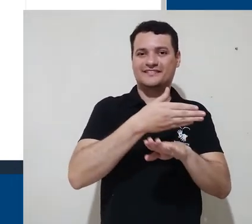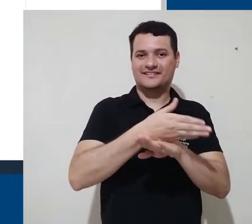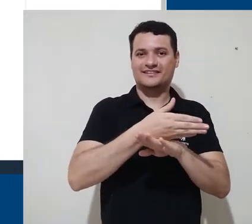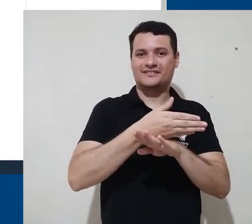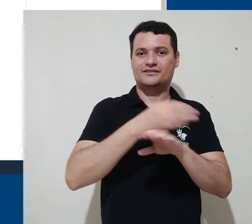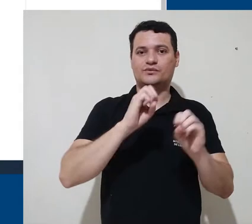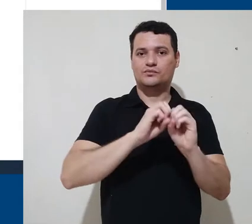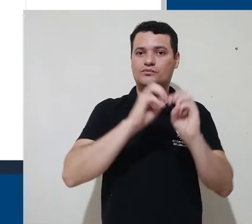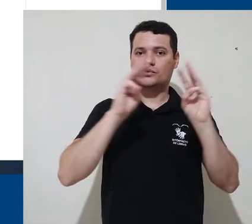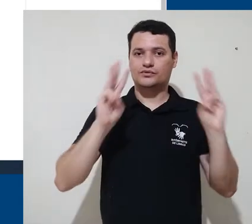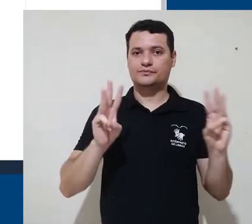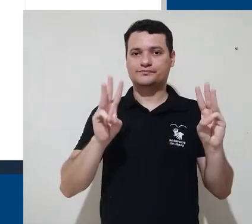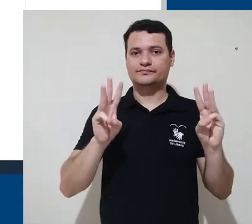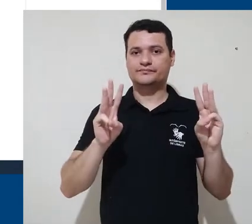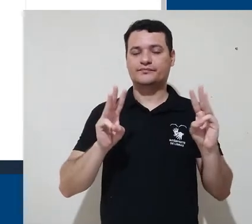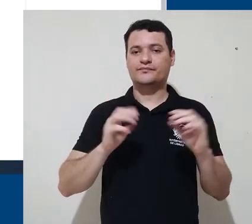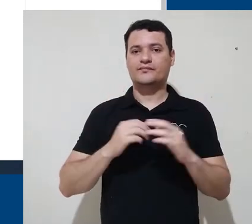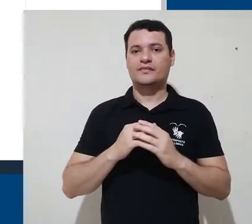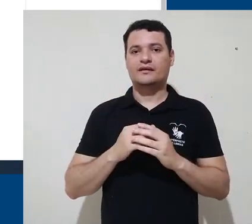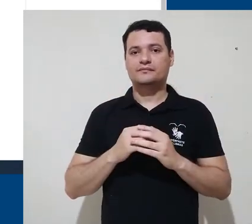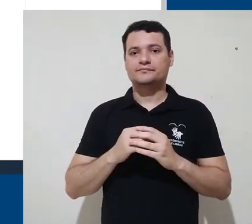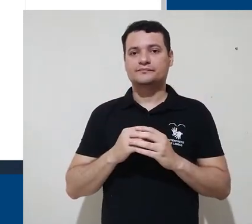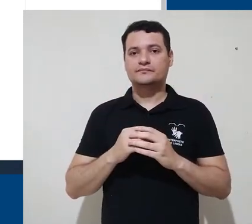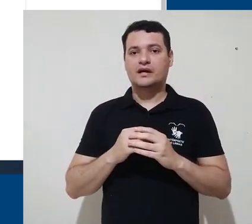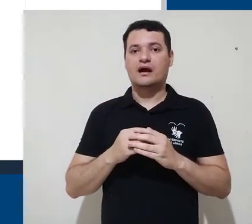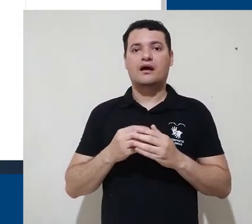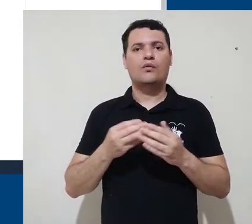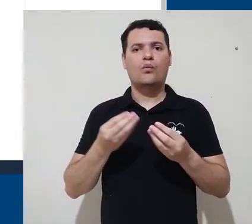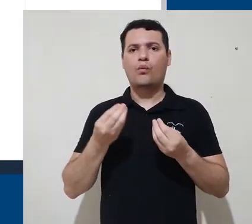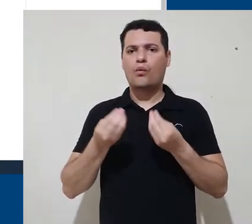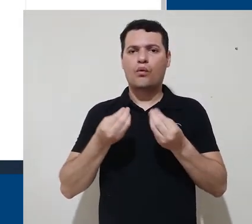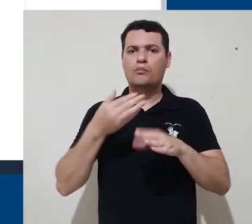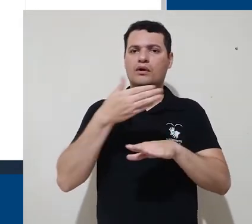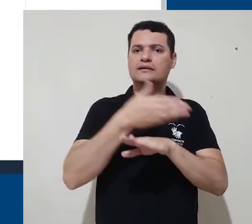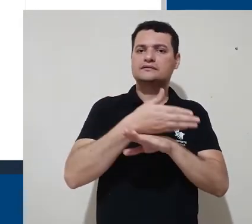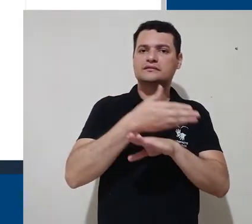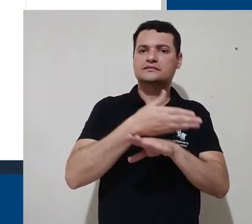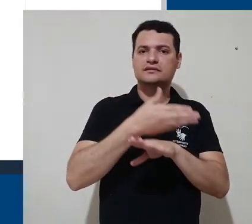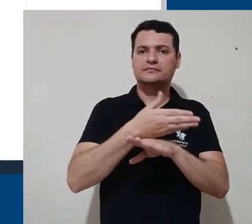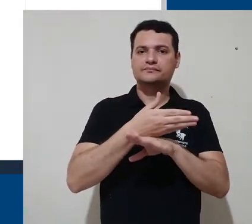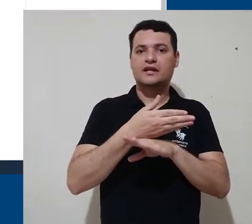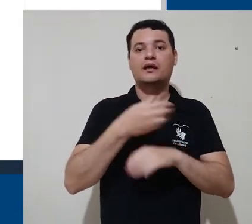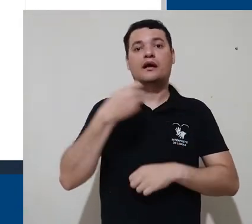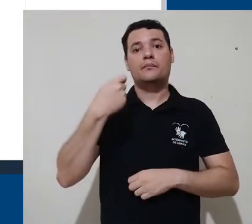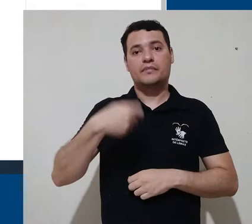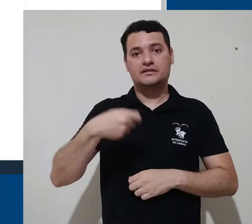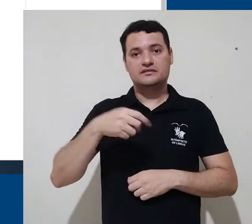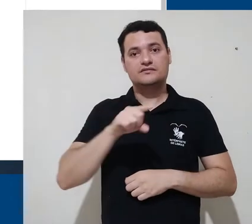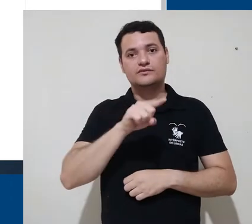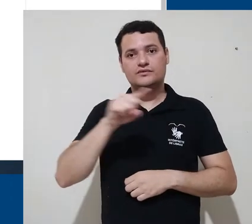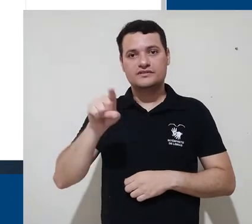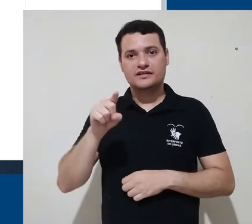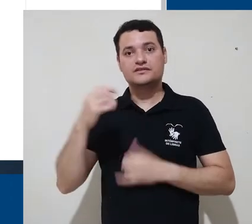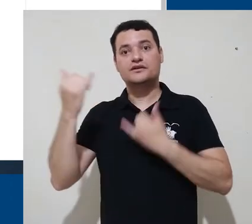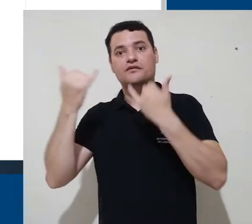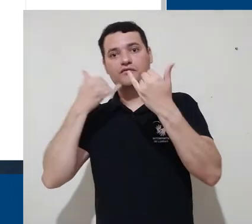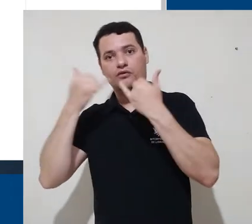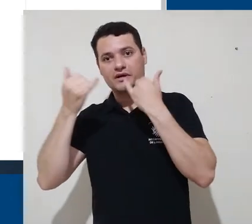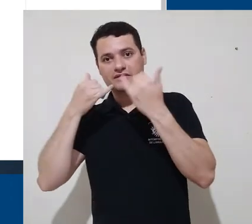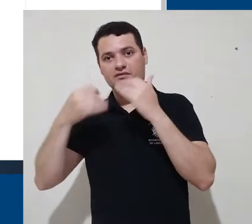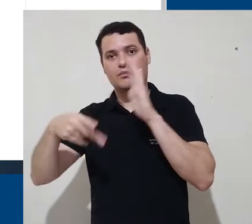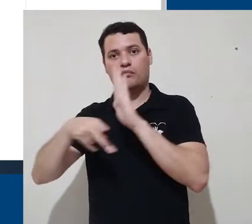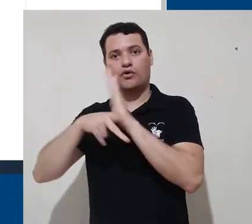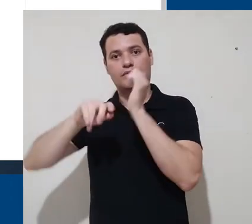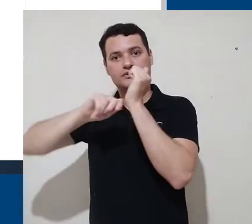mais especificamente nossa plataforma de especialização. Para fazer acesso à plataforma, você já deve ter posse de seus